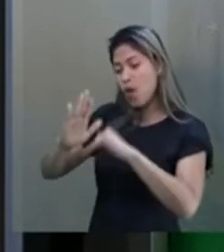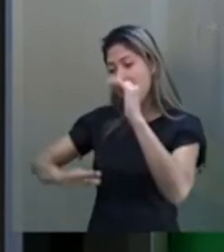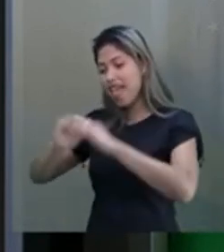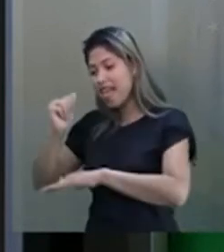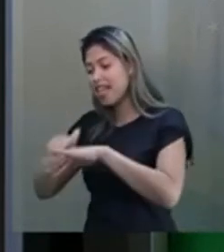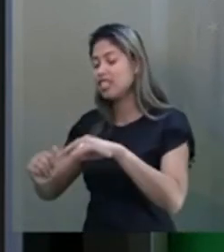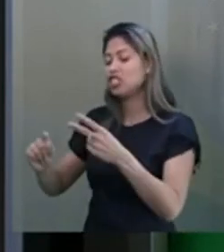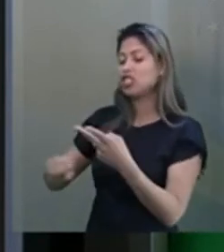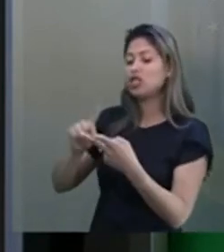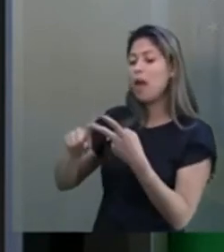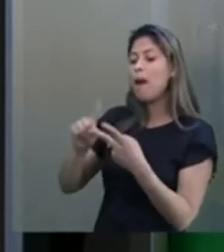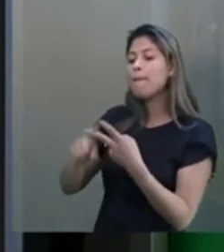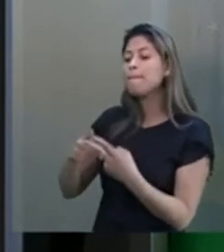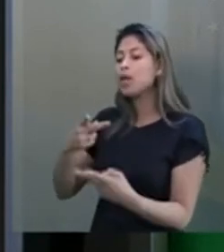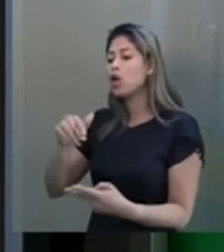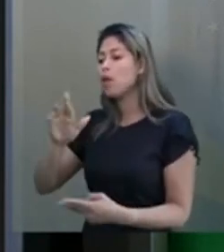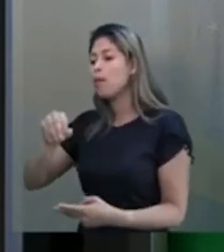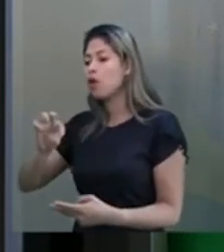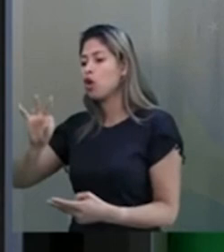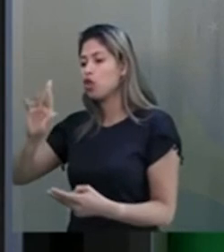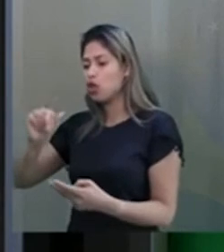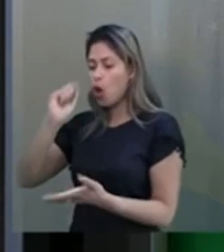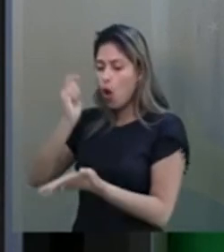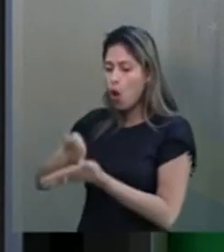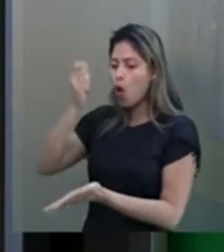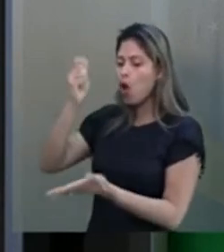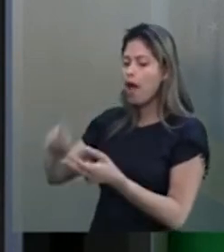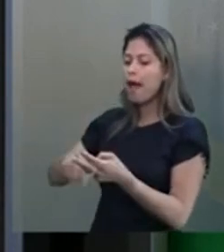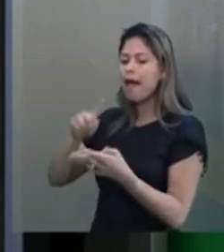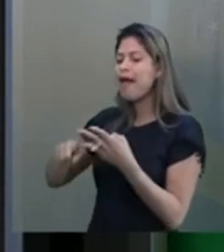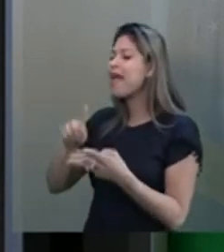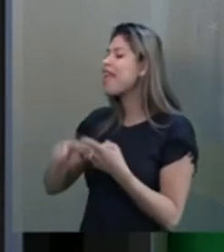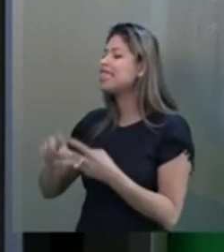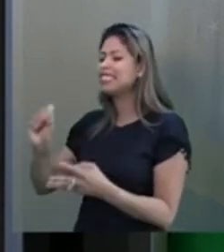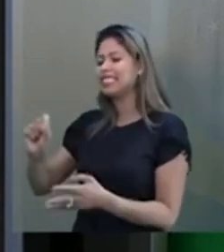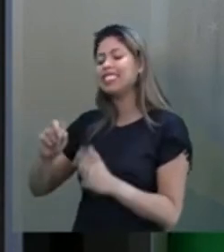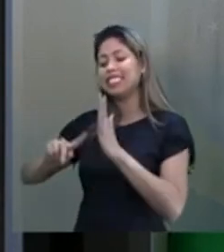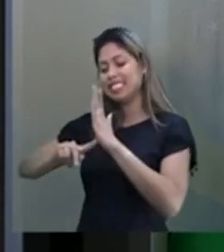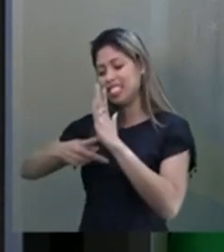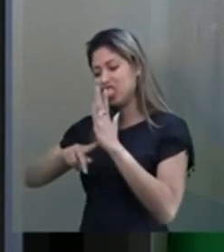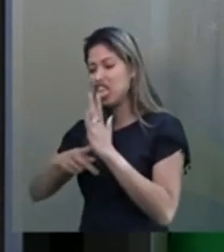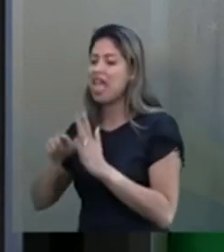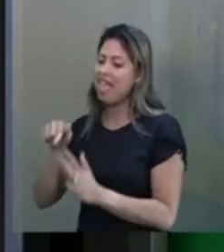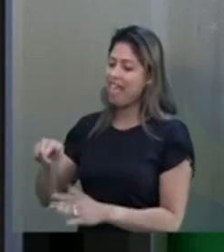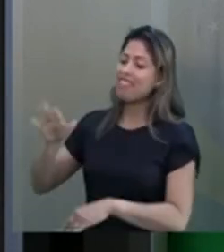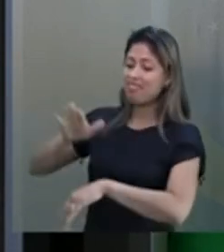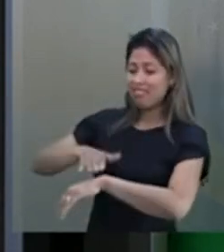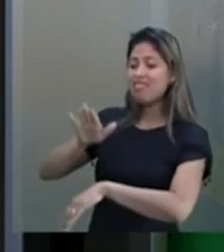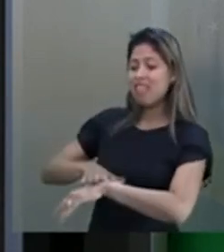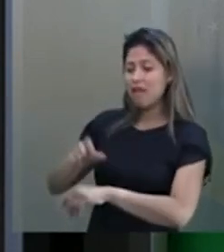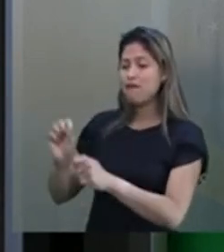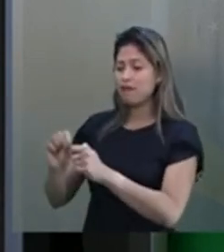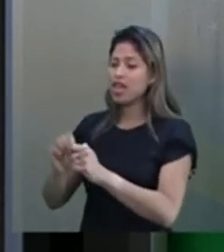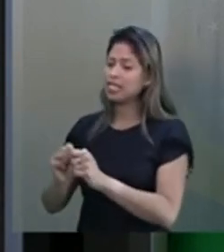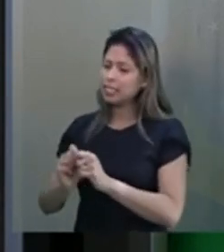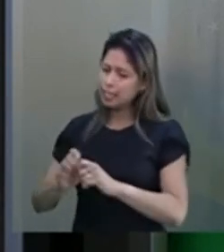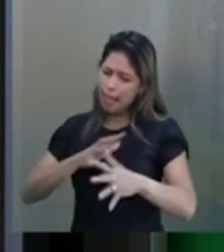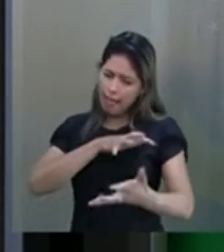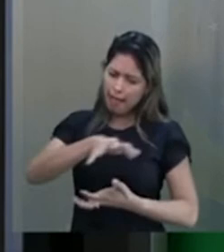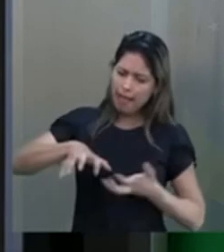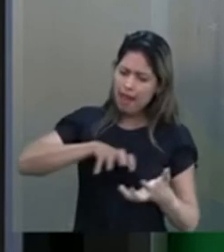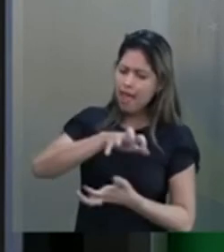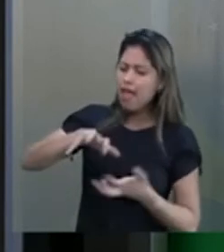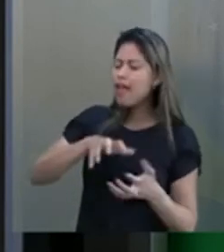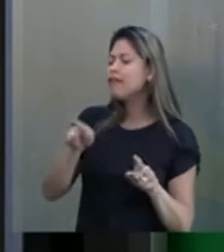financiado por central sindical, muitas vezes paga com o dinheiro do trabalhador. Esses têm tempo de fazer lobby porque muitas vezes não estão